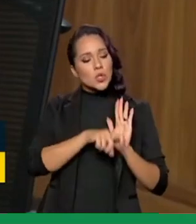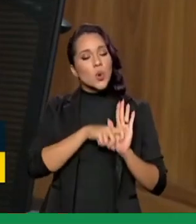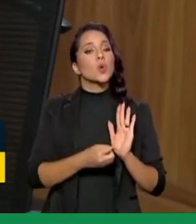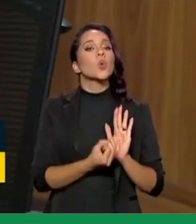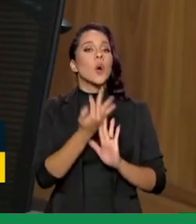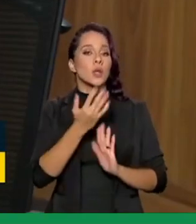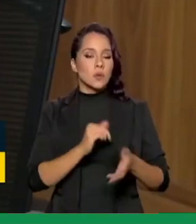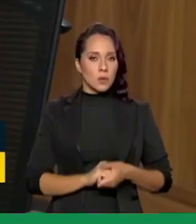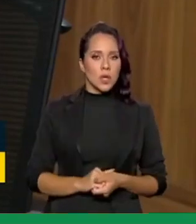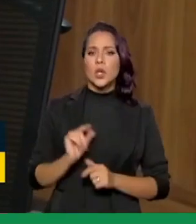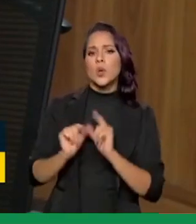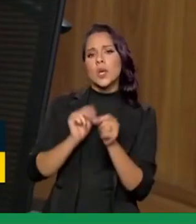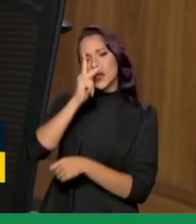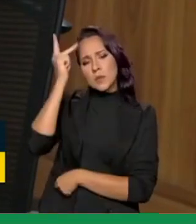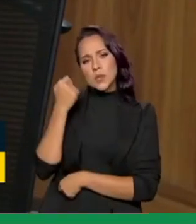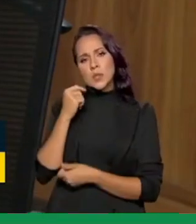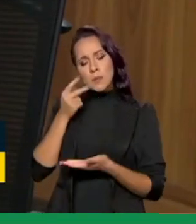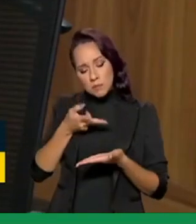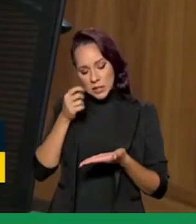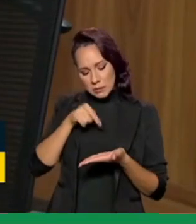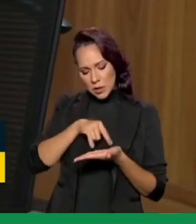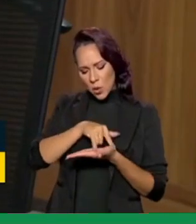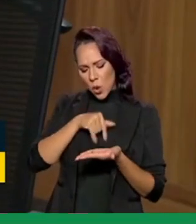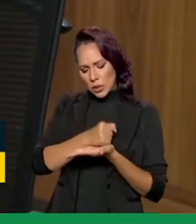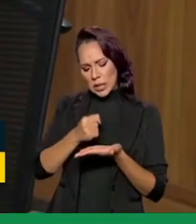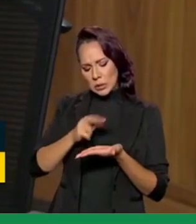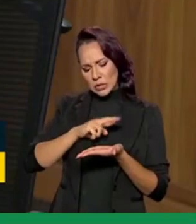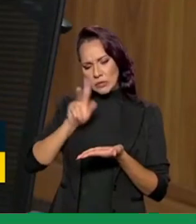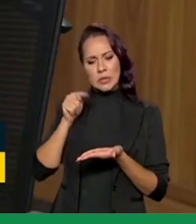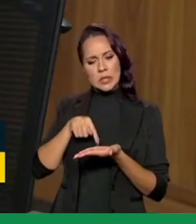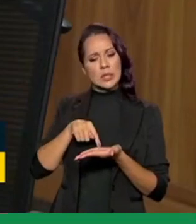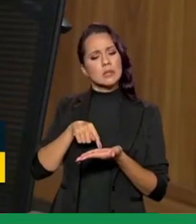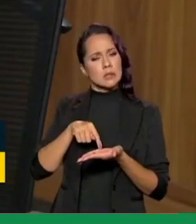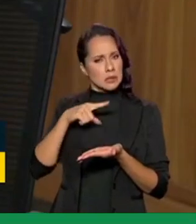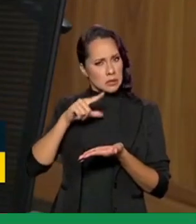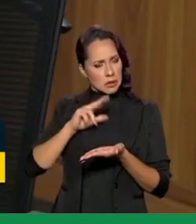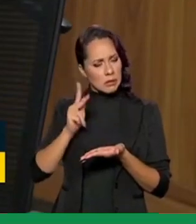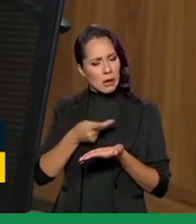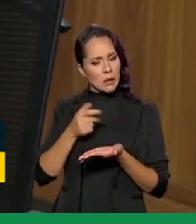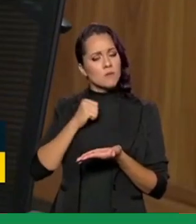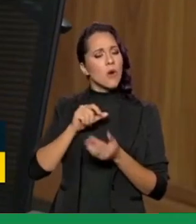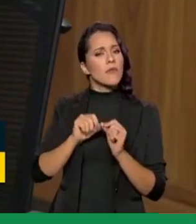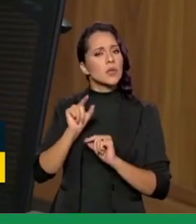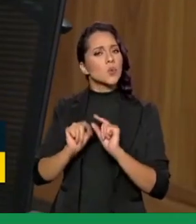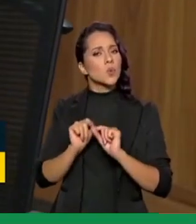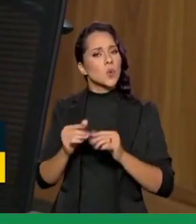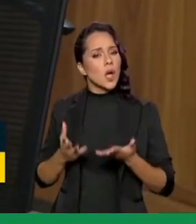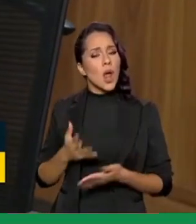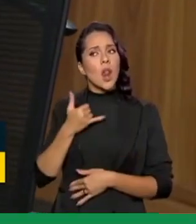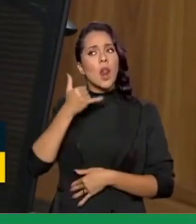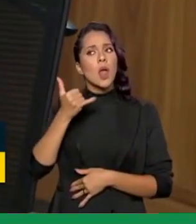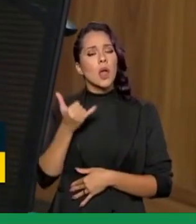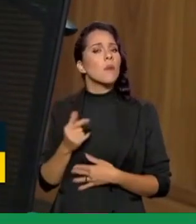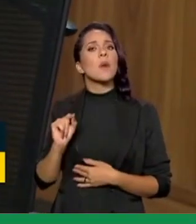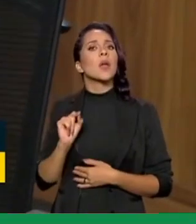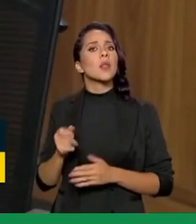comprometida e o que as pessoas que observarem contratos diferentes disso ou seja, uma possível fraude devem fazer? Para quem elas devem